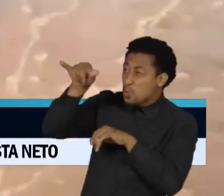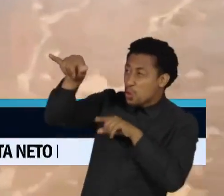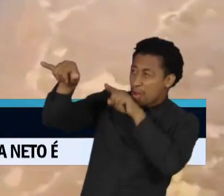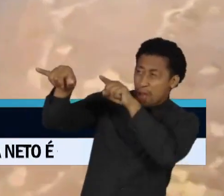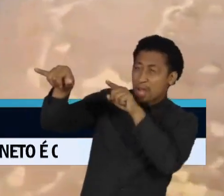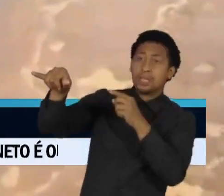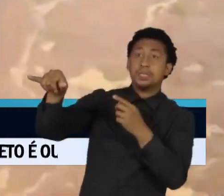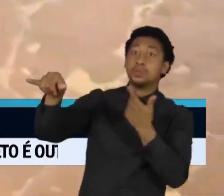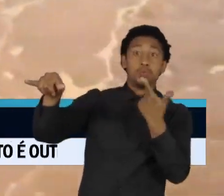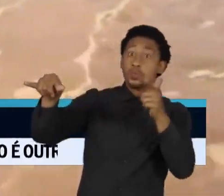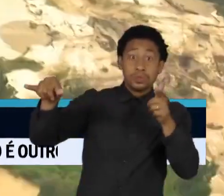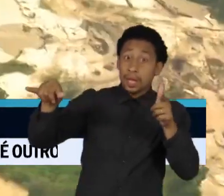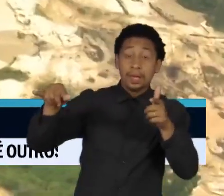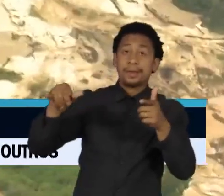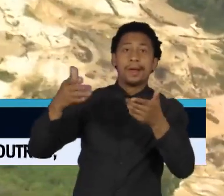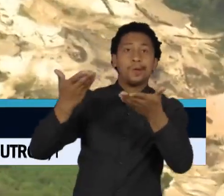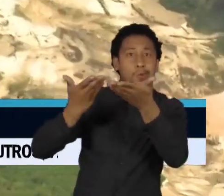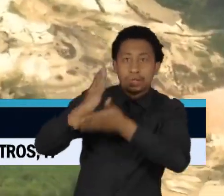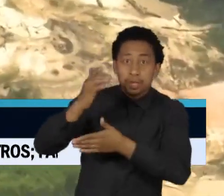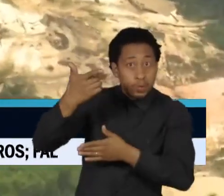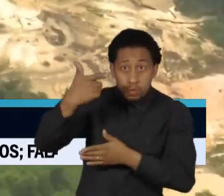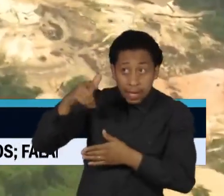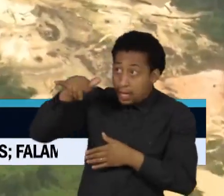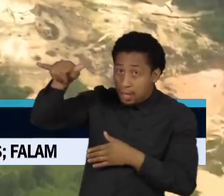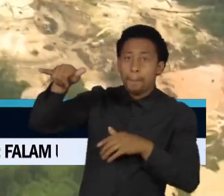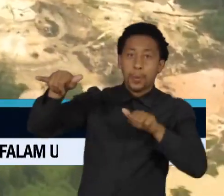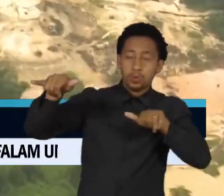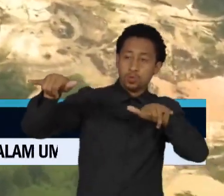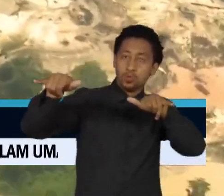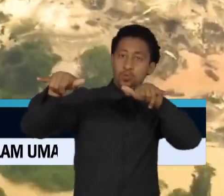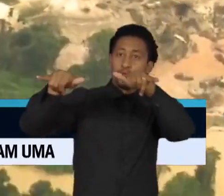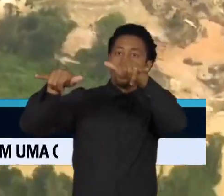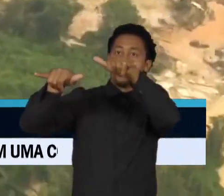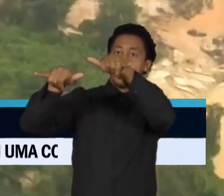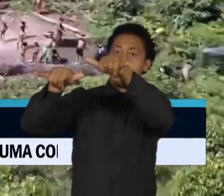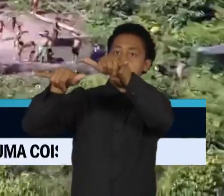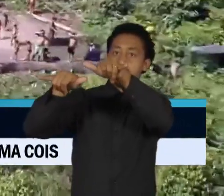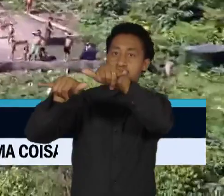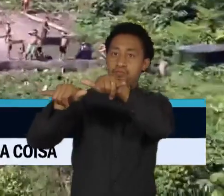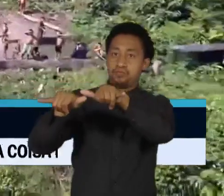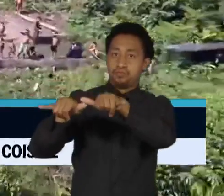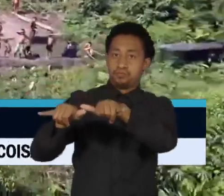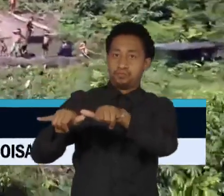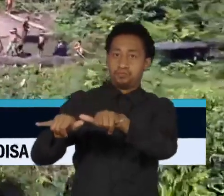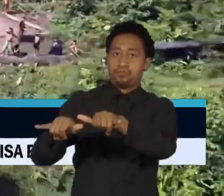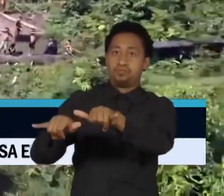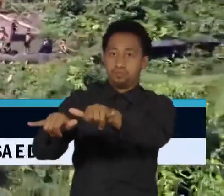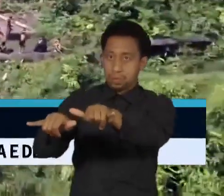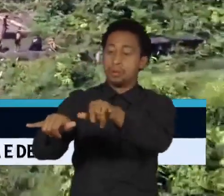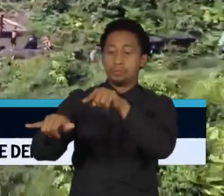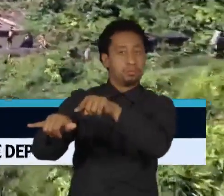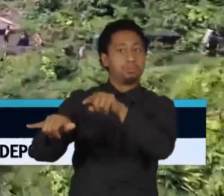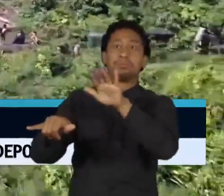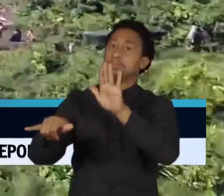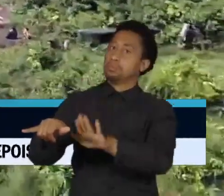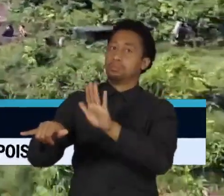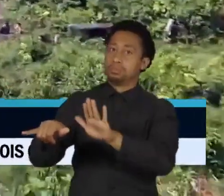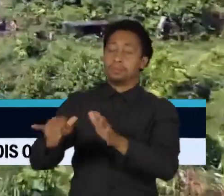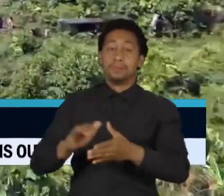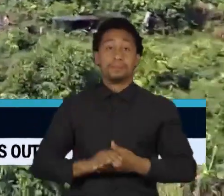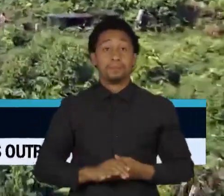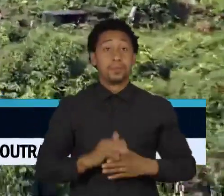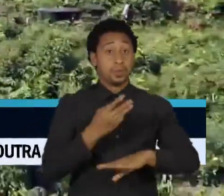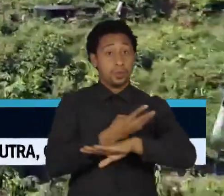militares, um avião caça está autorizado a fazer a interceptação. Também nesta quinta-feira, o IBAMA